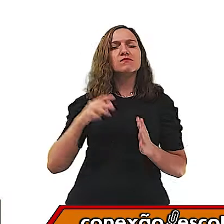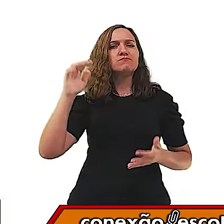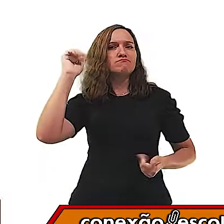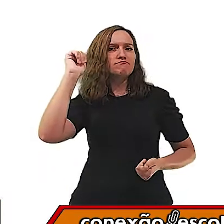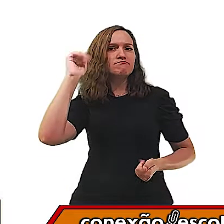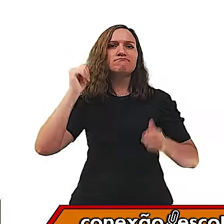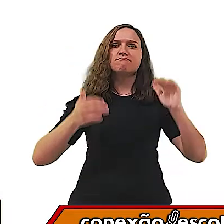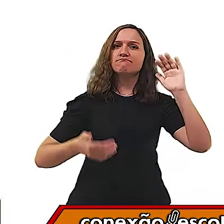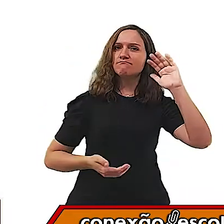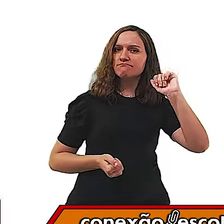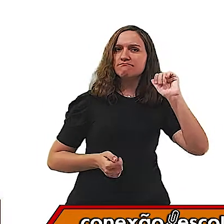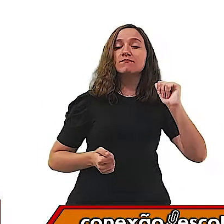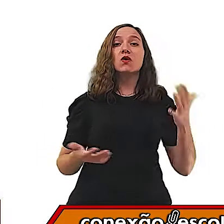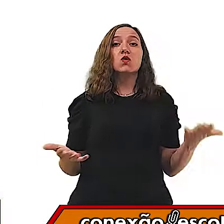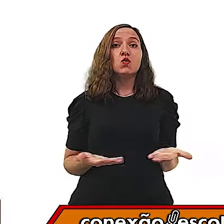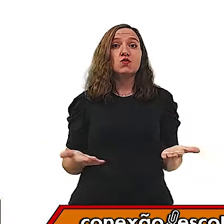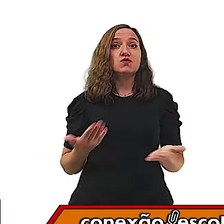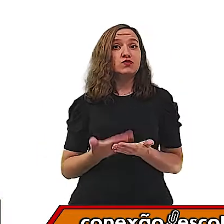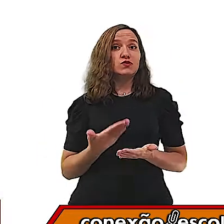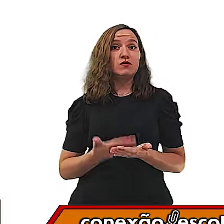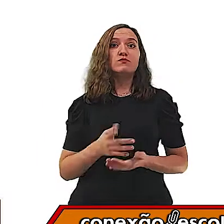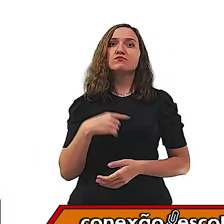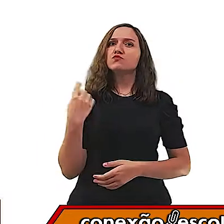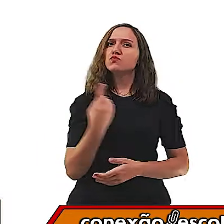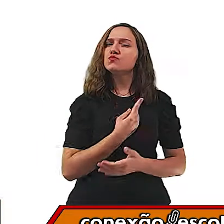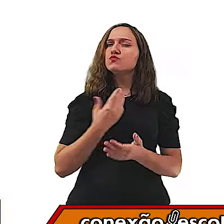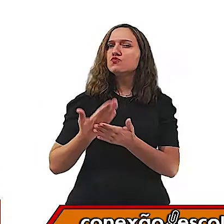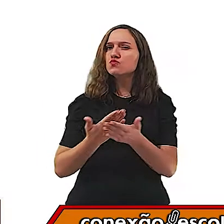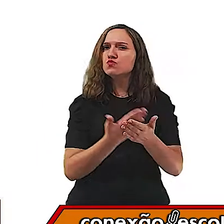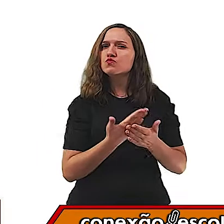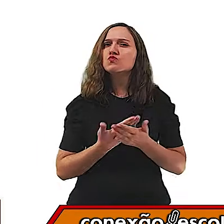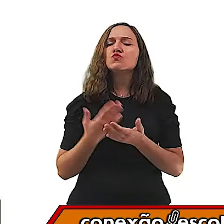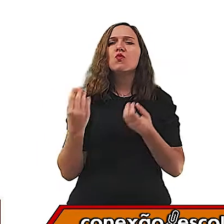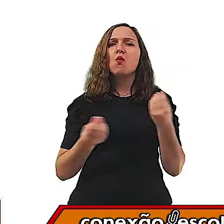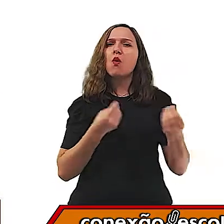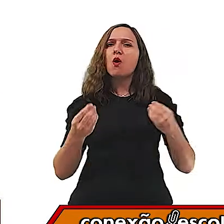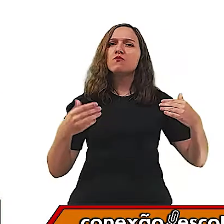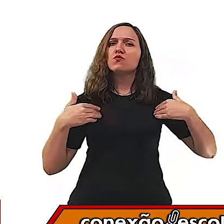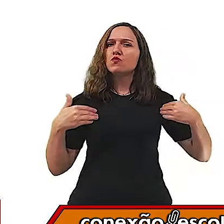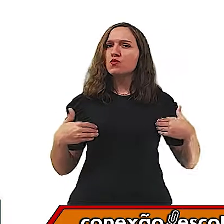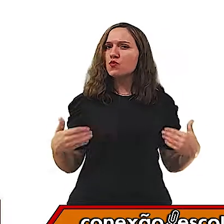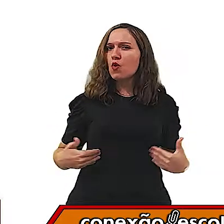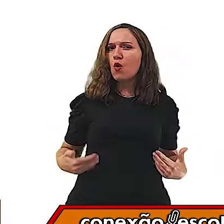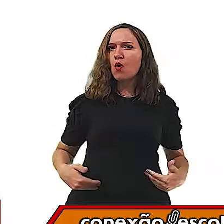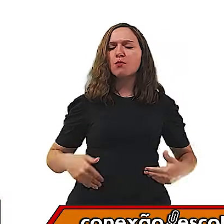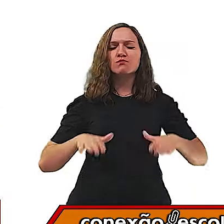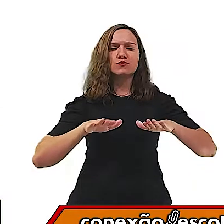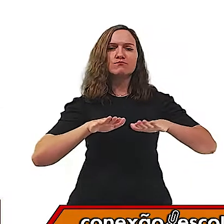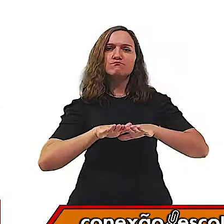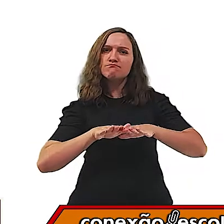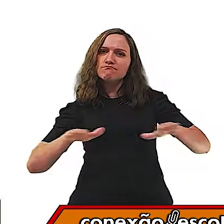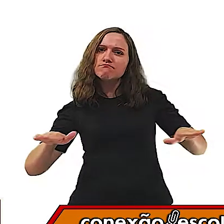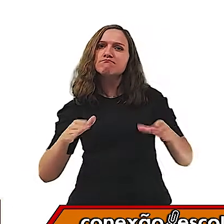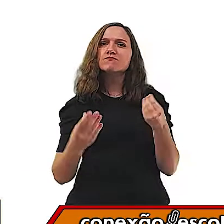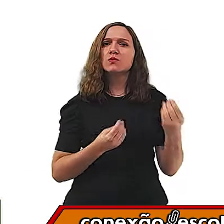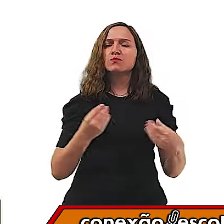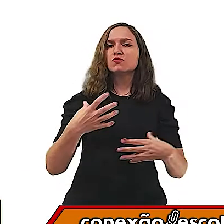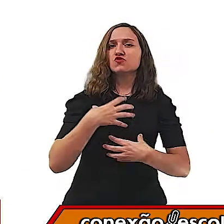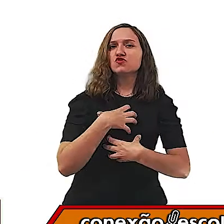posições. As posições e os níveis de cada dança. Como é que estão as posições